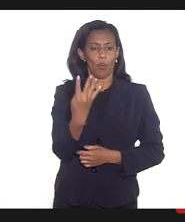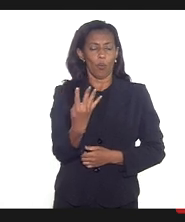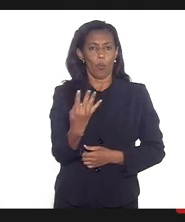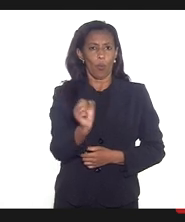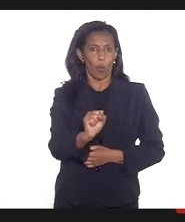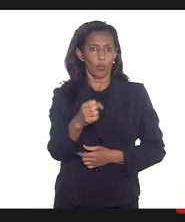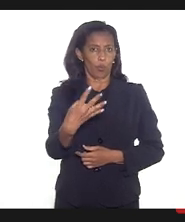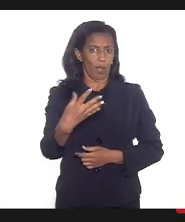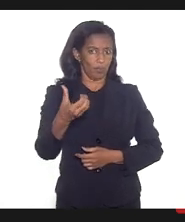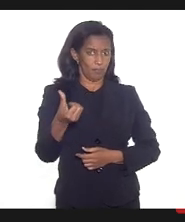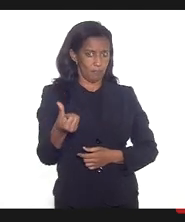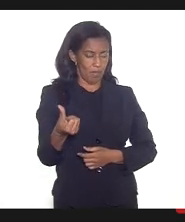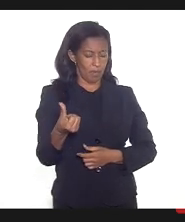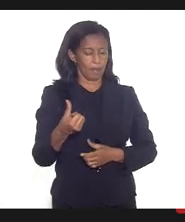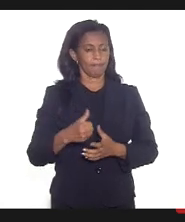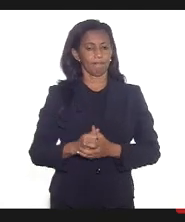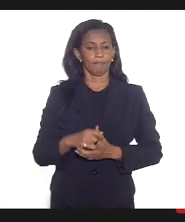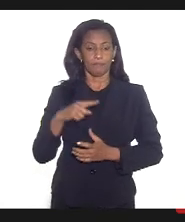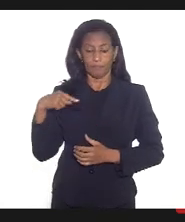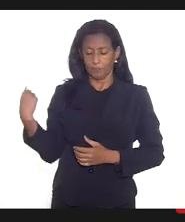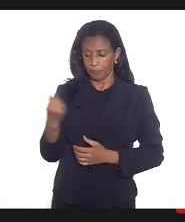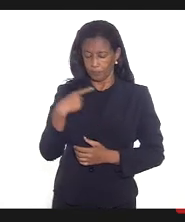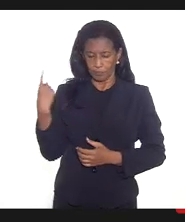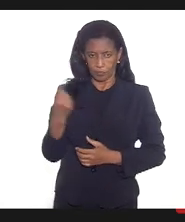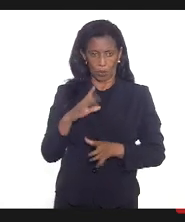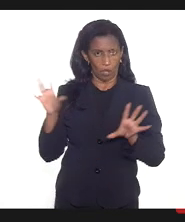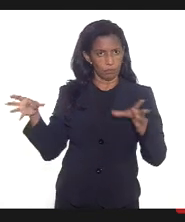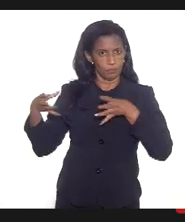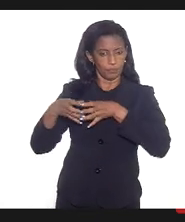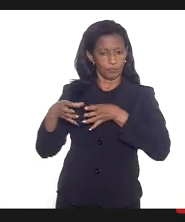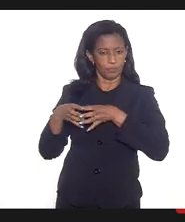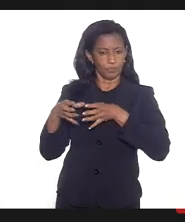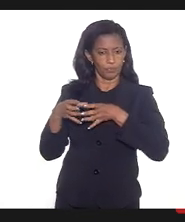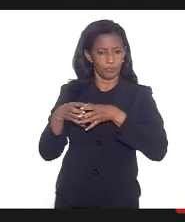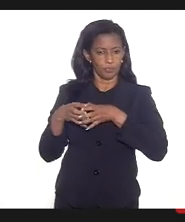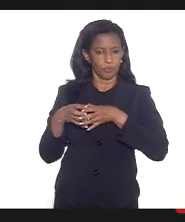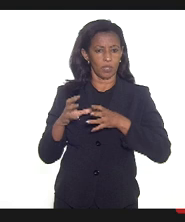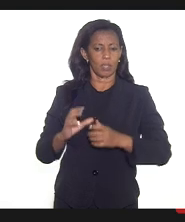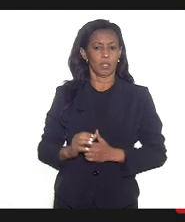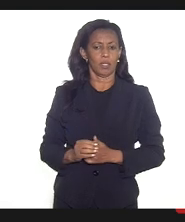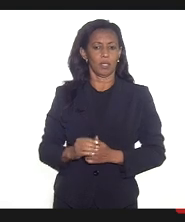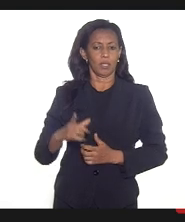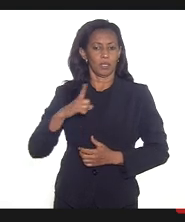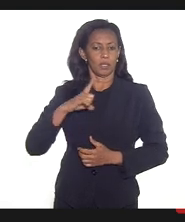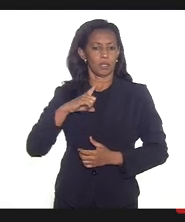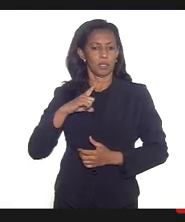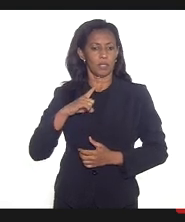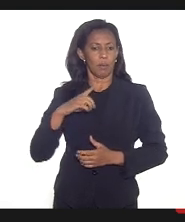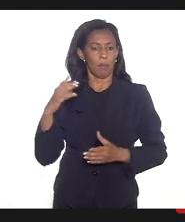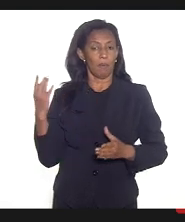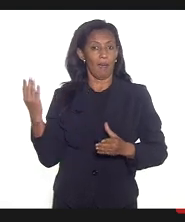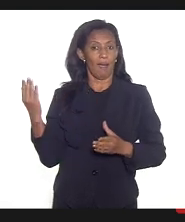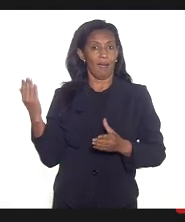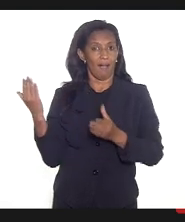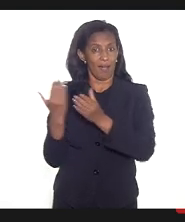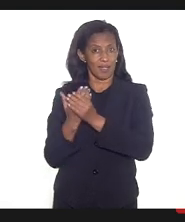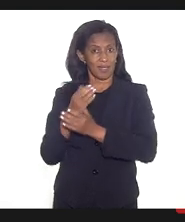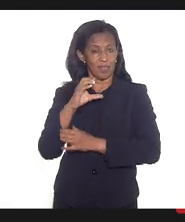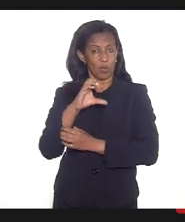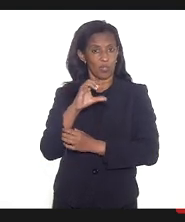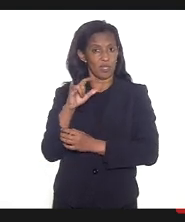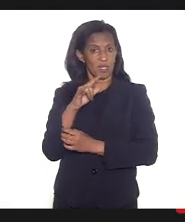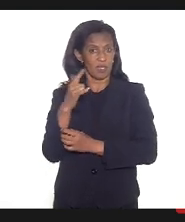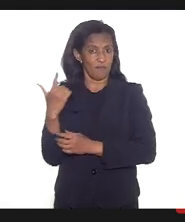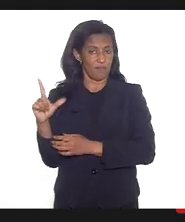Federal, nós da Rede Feminista Somos Amicus Curi e temos uma ação civil pública do Ministério